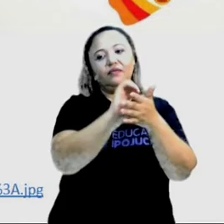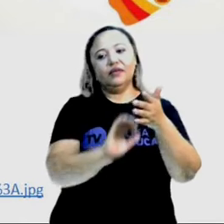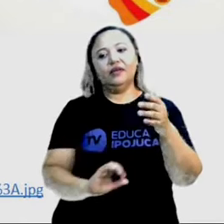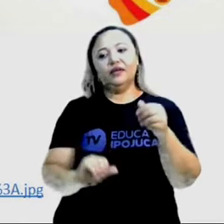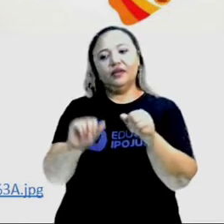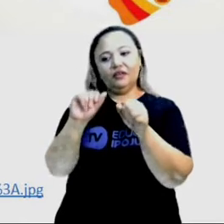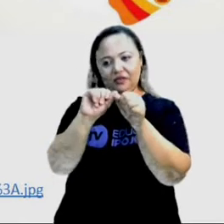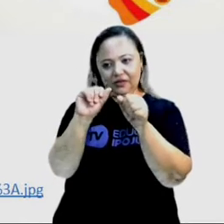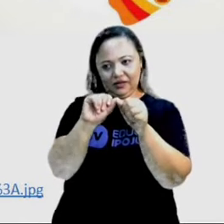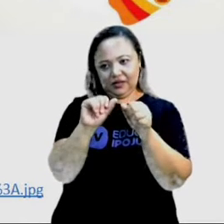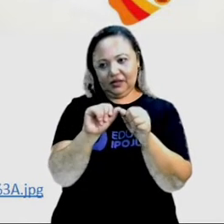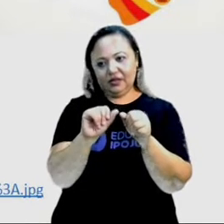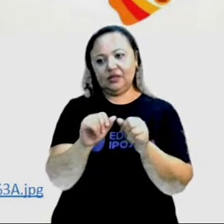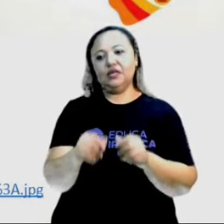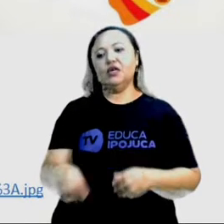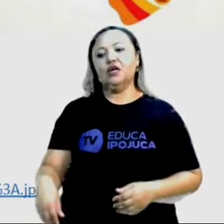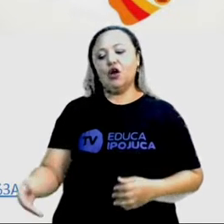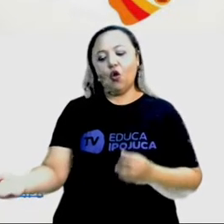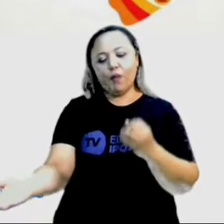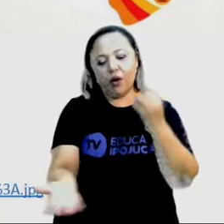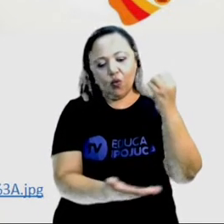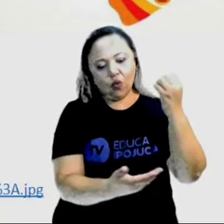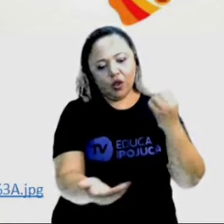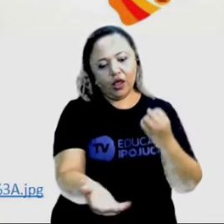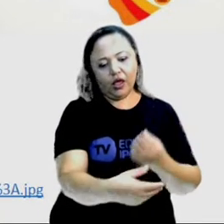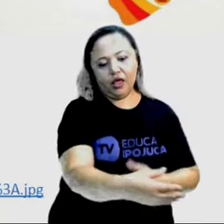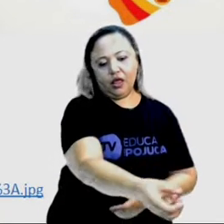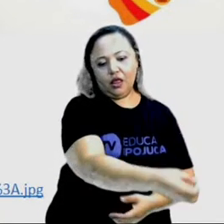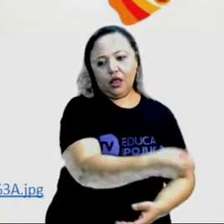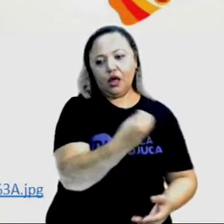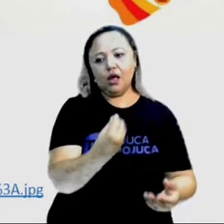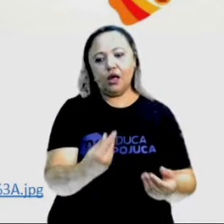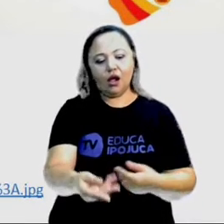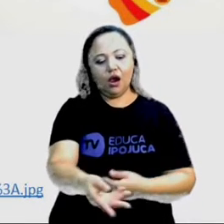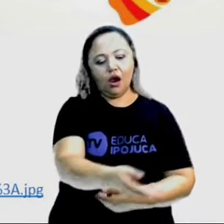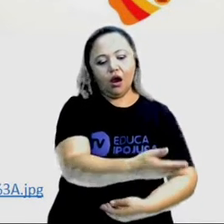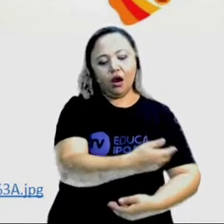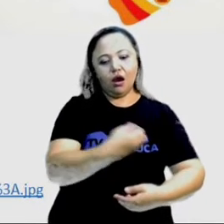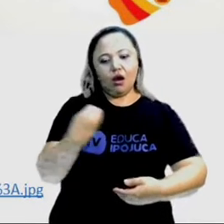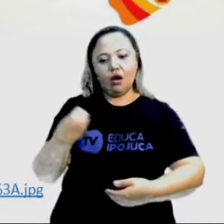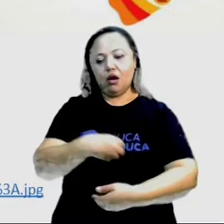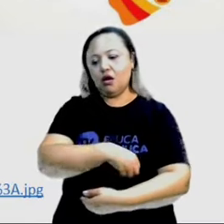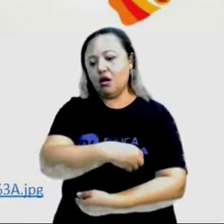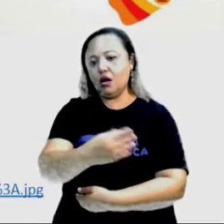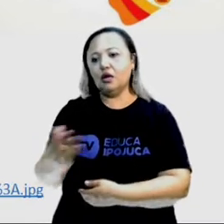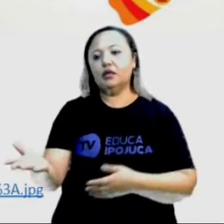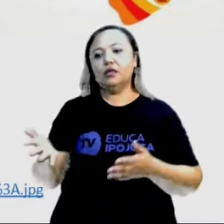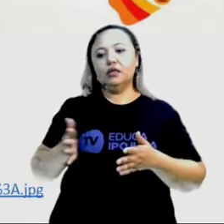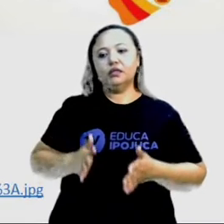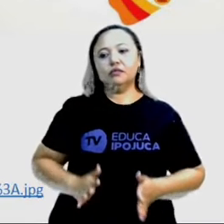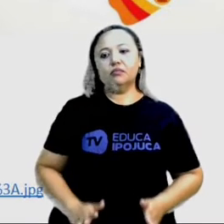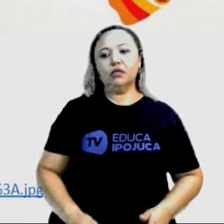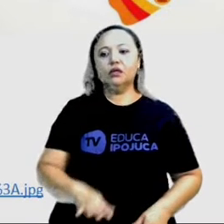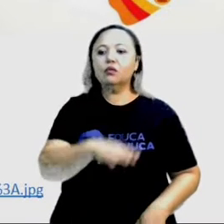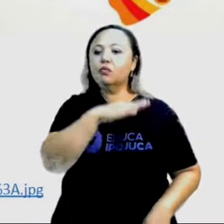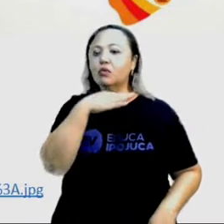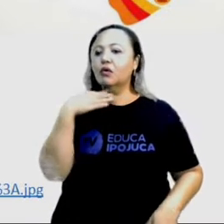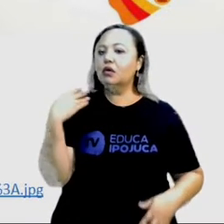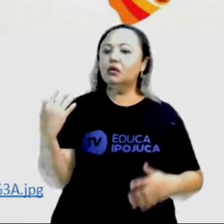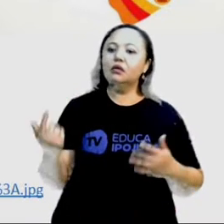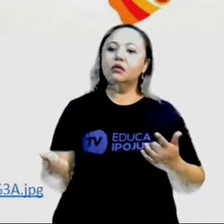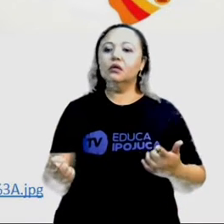praticavam, colheita, plantio, nascimento, morte,